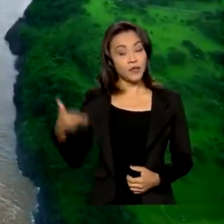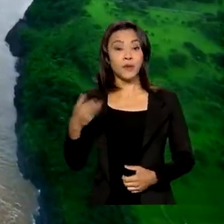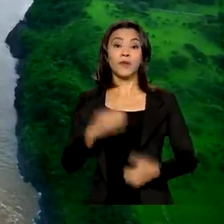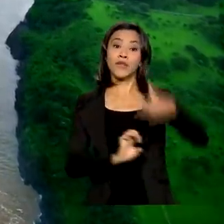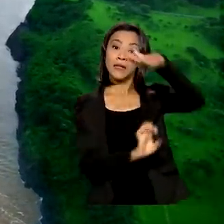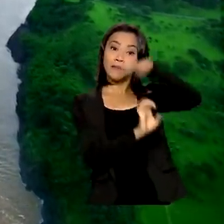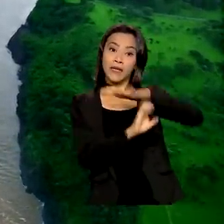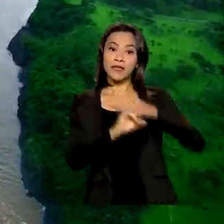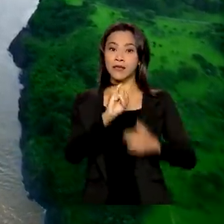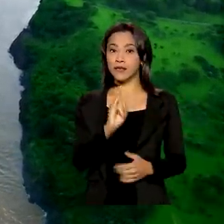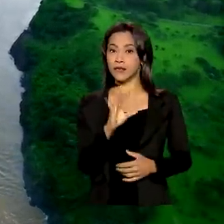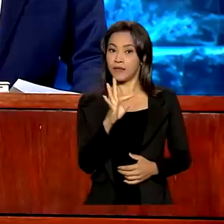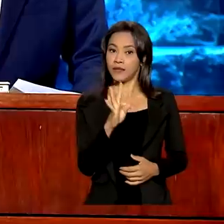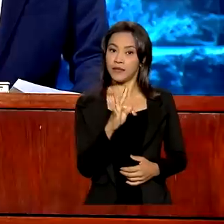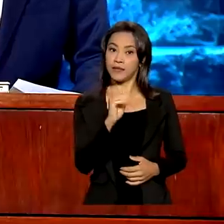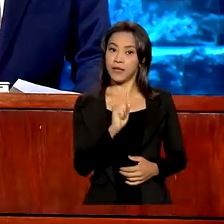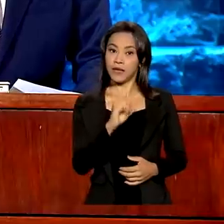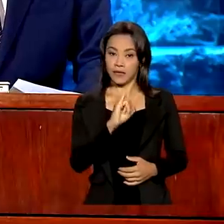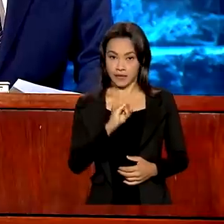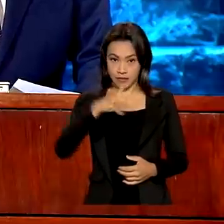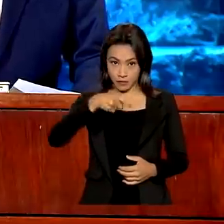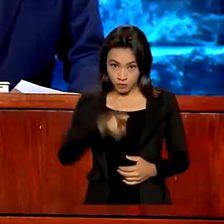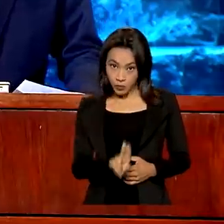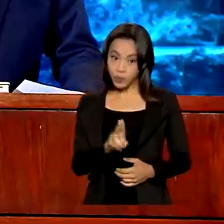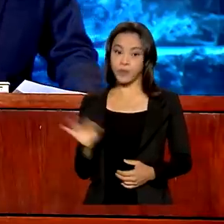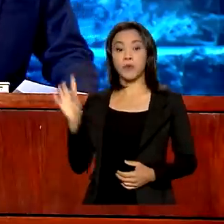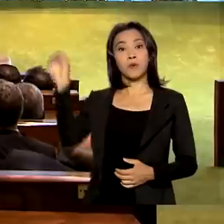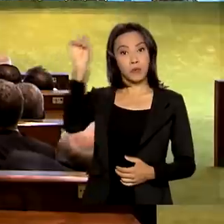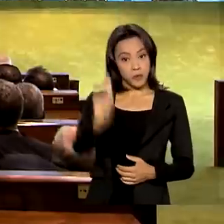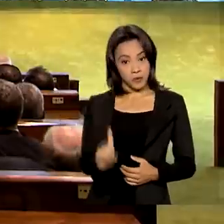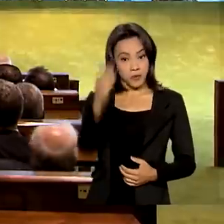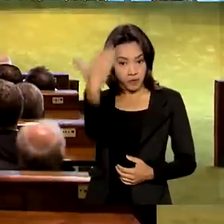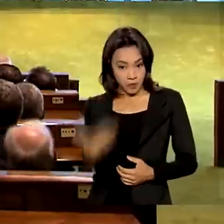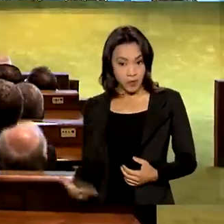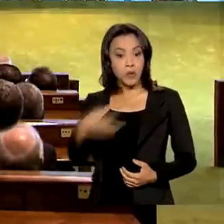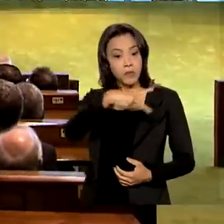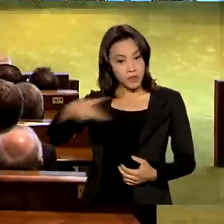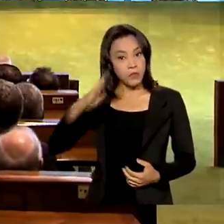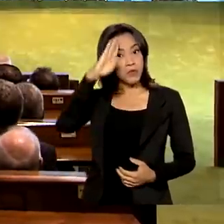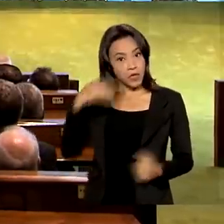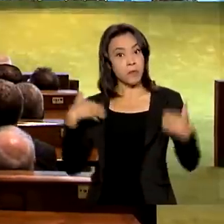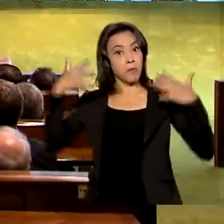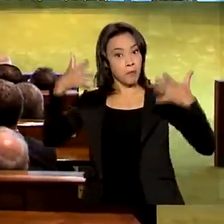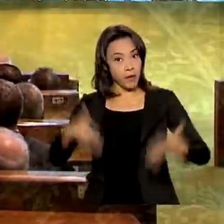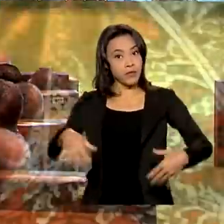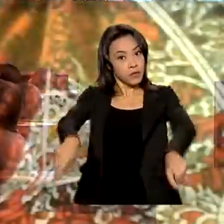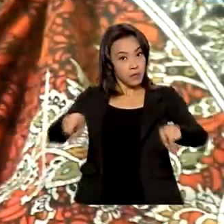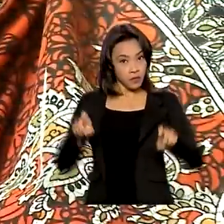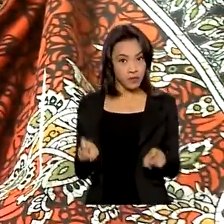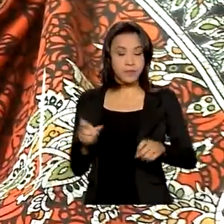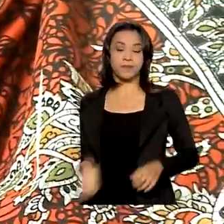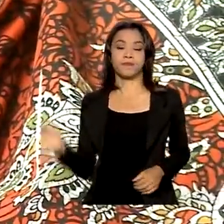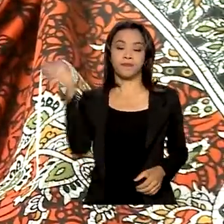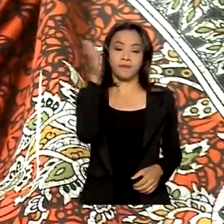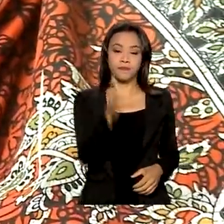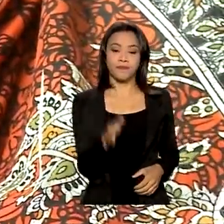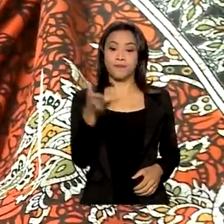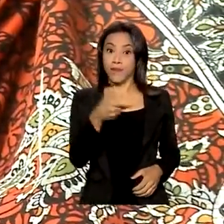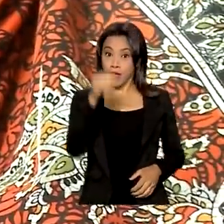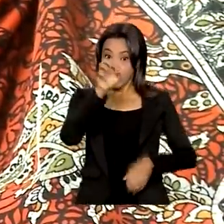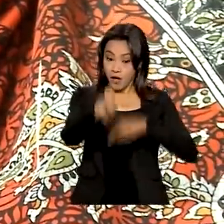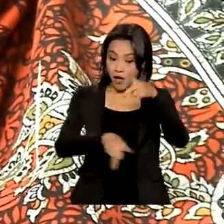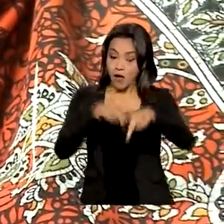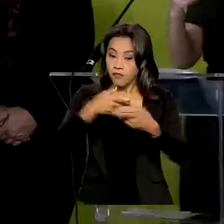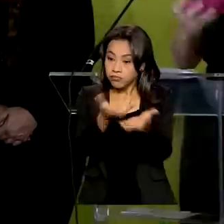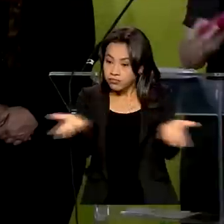Binacional. Presidente Jair Bolsonaro participou da posse no Palácio Itamaraty, em Brasília. População já pode ser